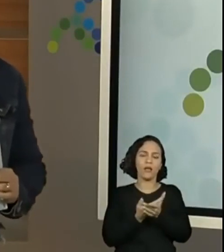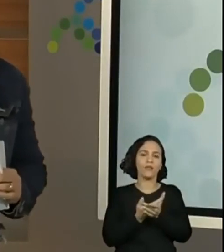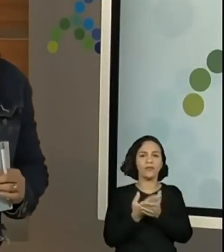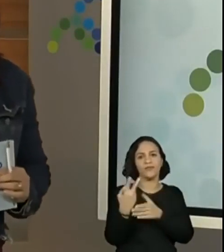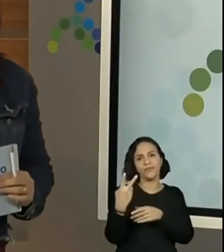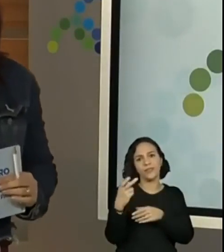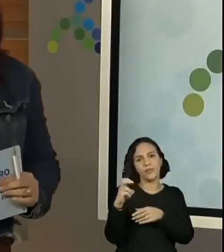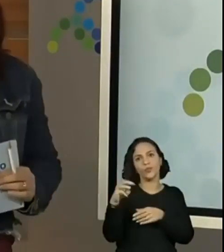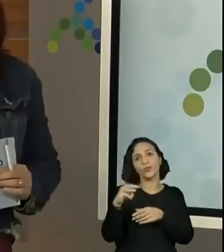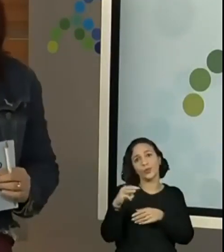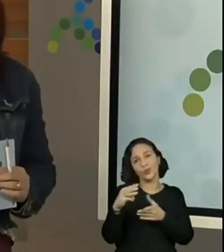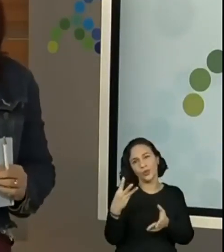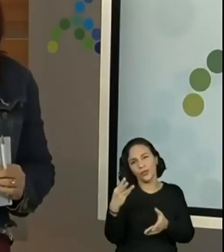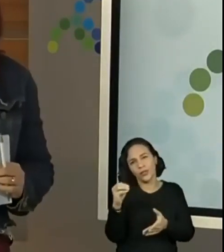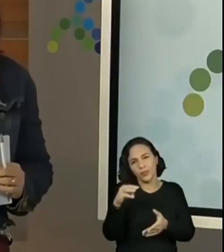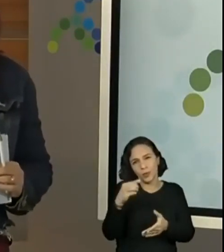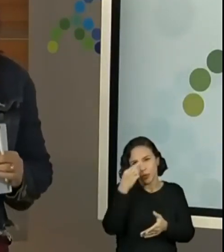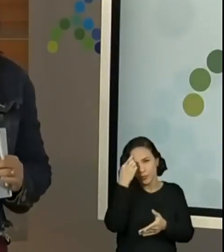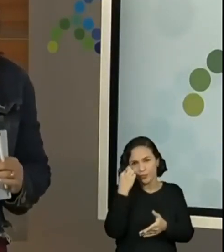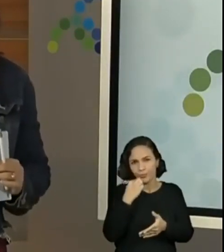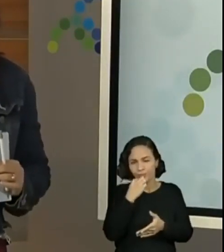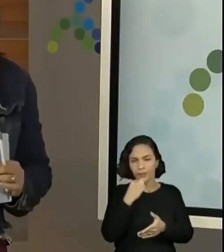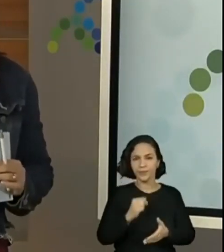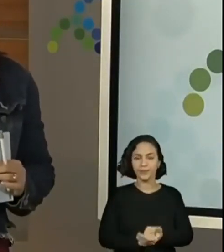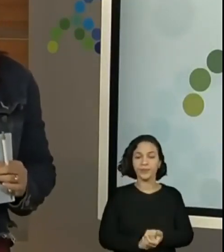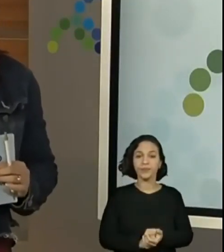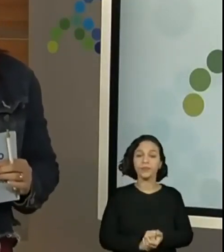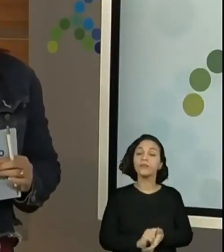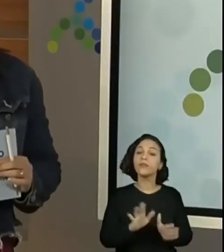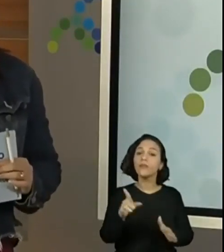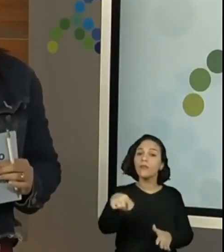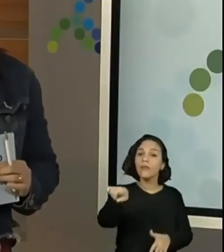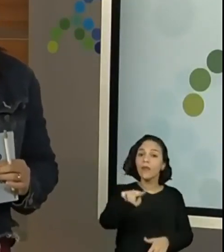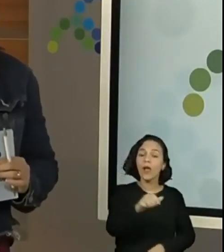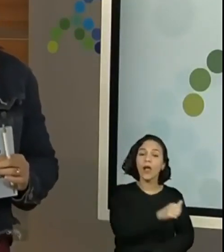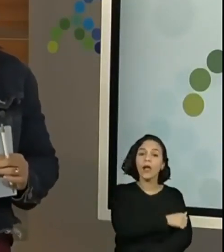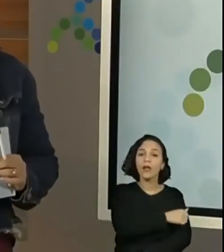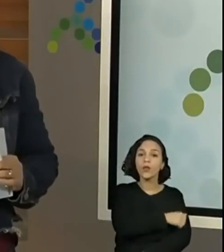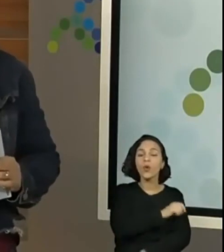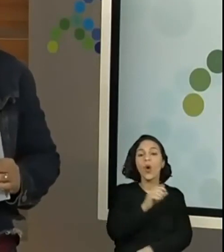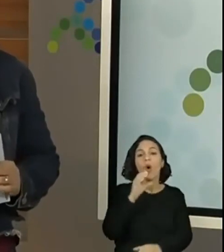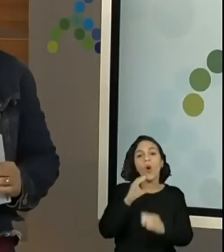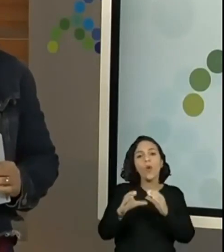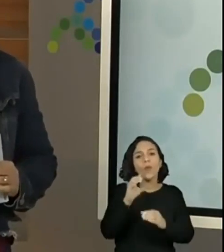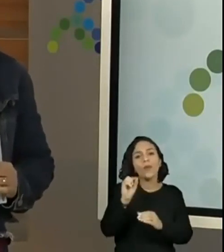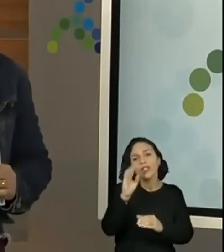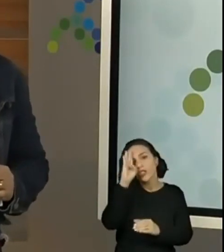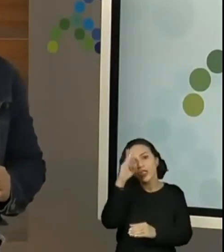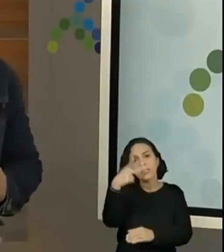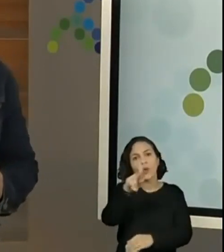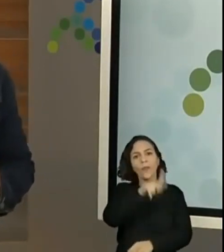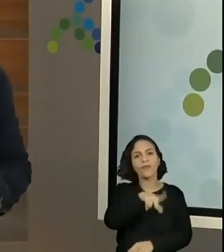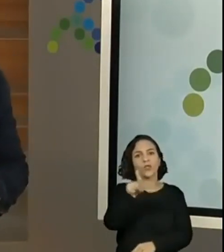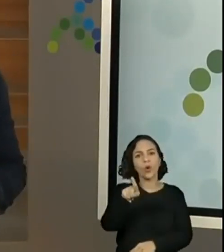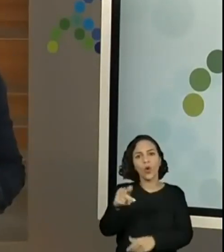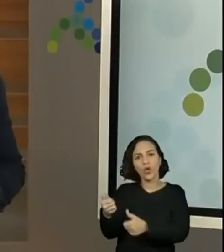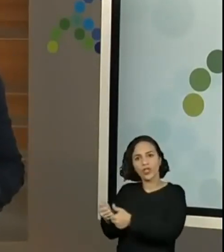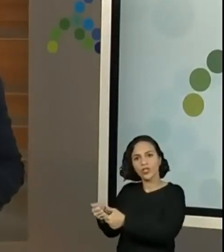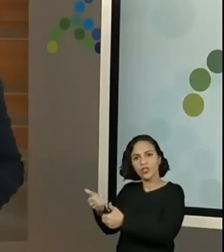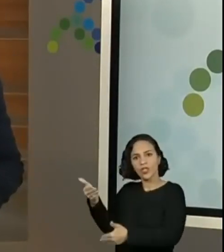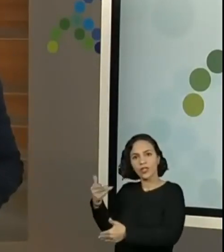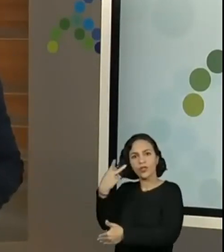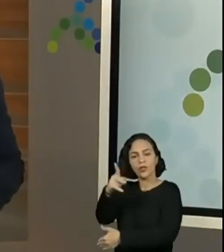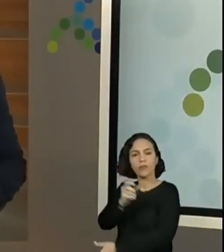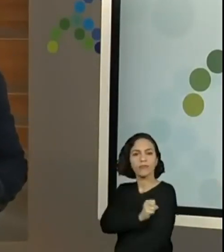televisão, tá bom? A comunicação de vocês, alunos, vai ser direta com o professor pelo chat do